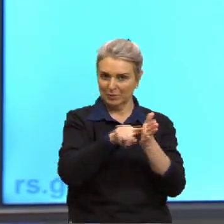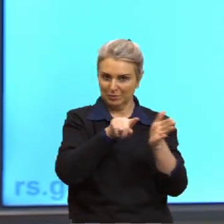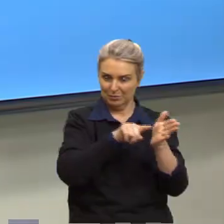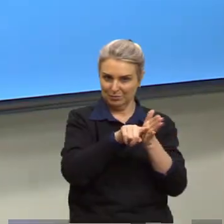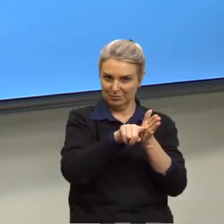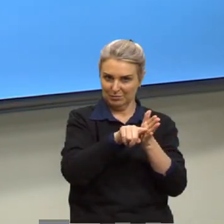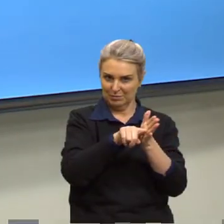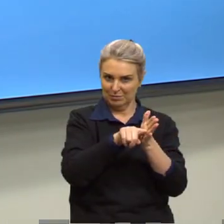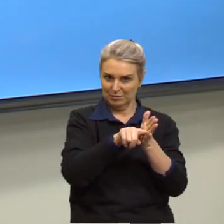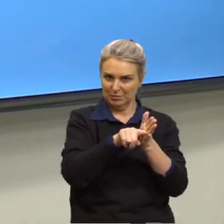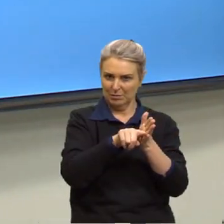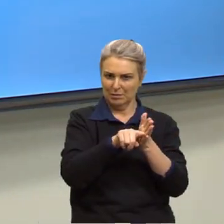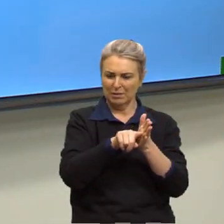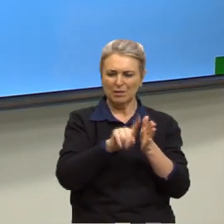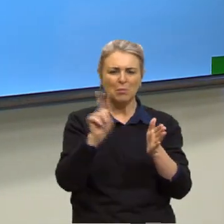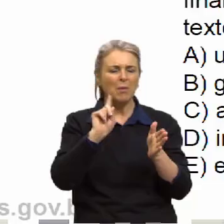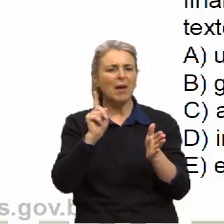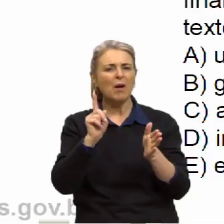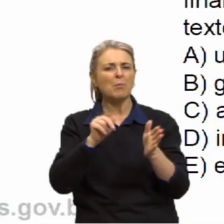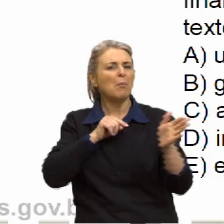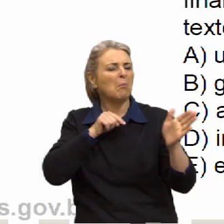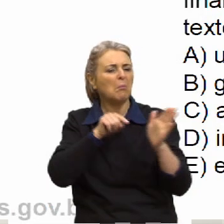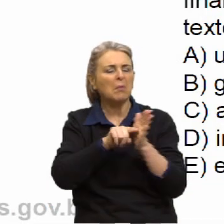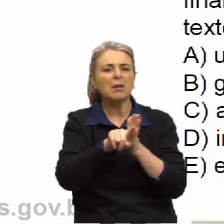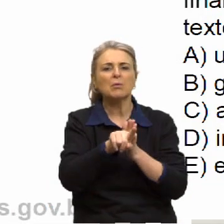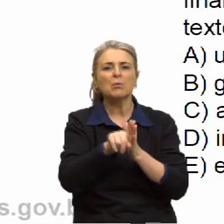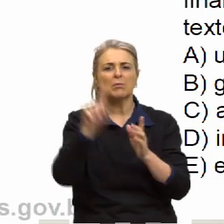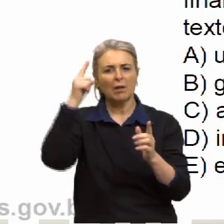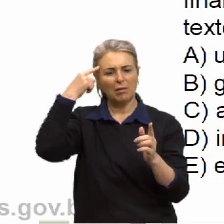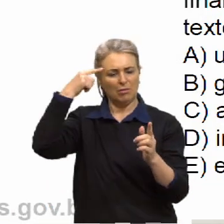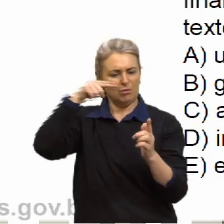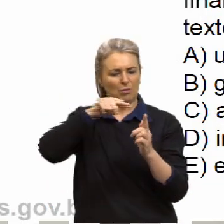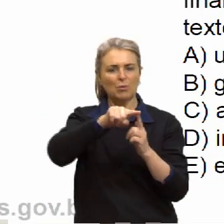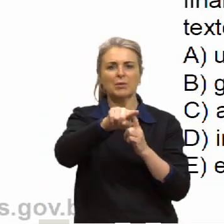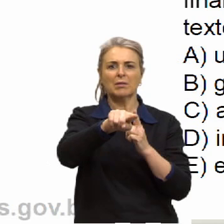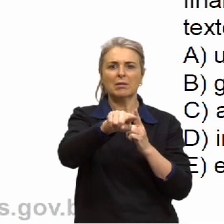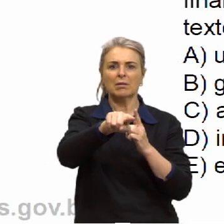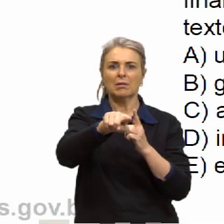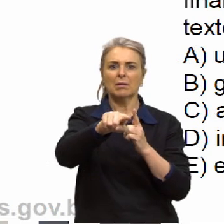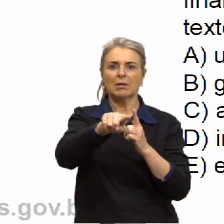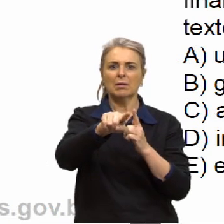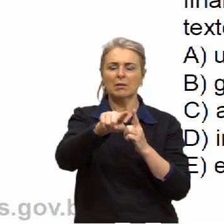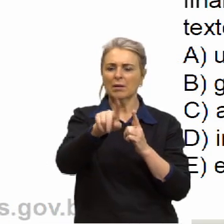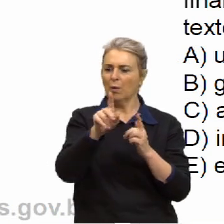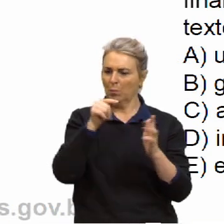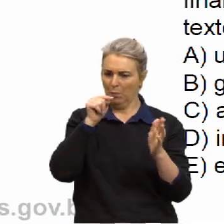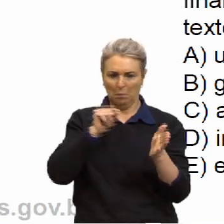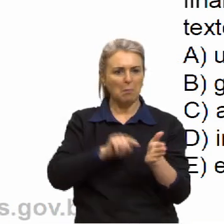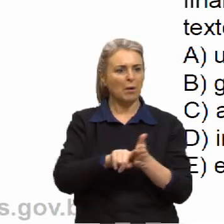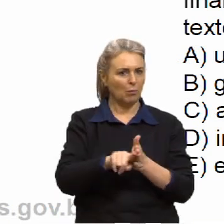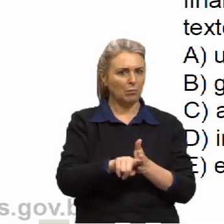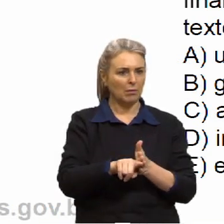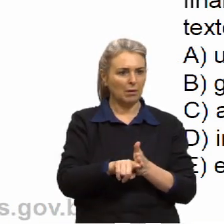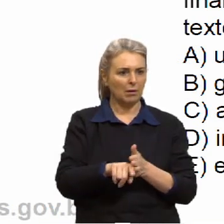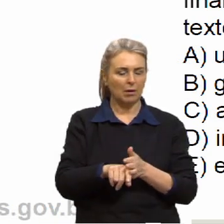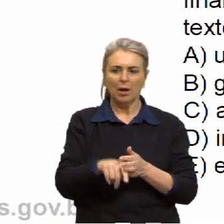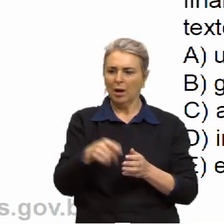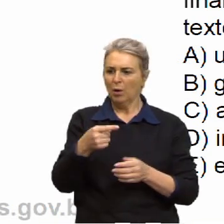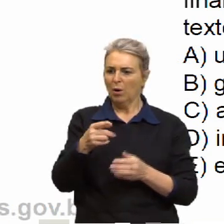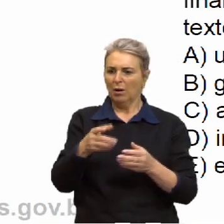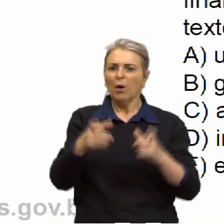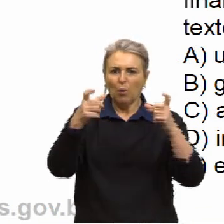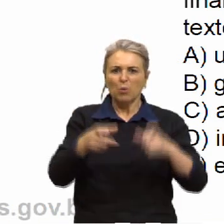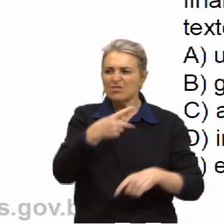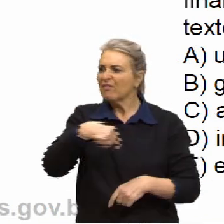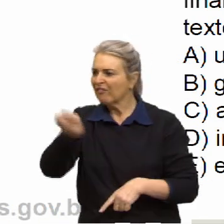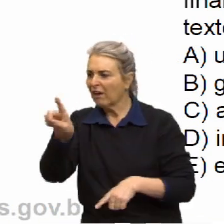Não chega a ser uma pergunta irônica, né, para mim ela parece uma pergunta bem incisiva. Eu chego para alguém e pergunto, né, onde vai essa estrada?